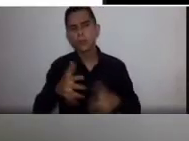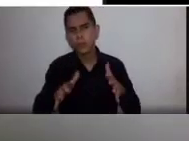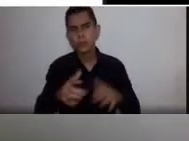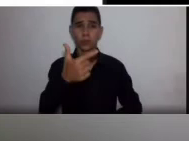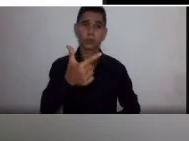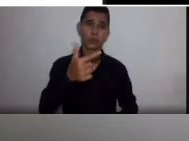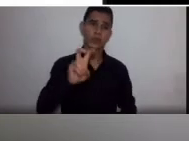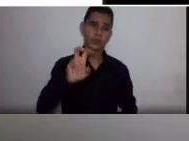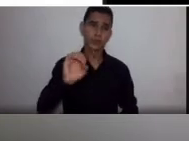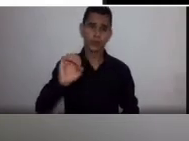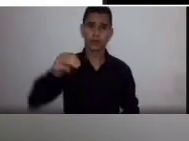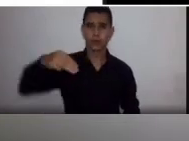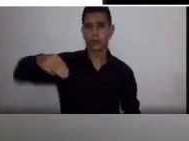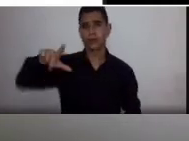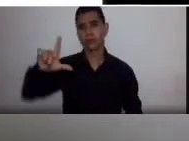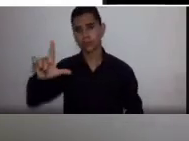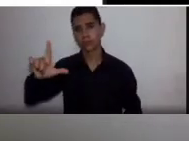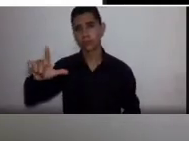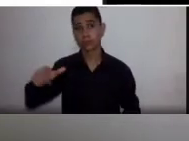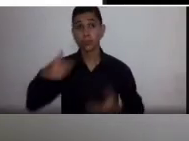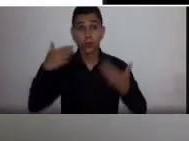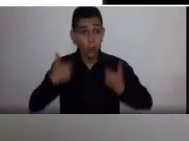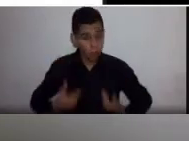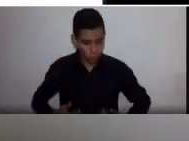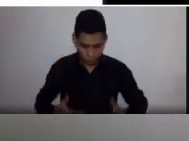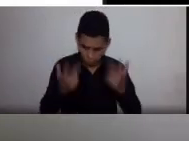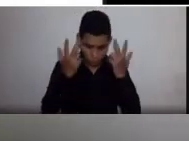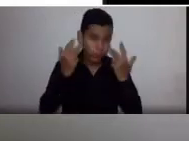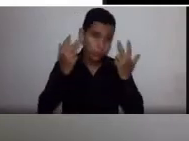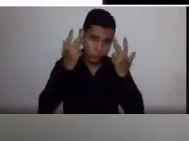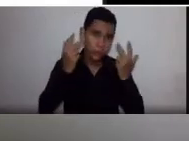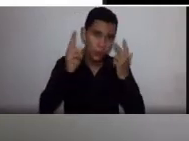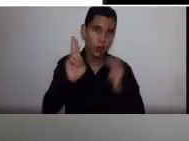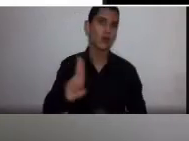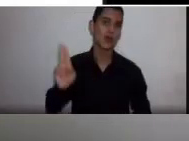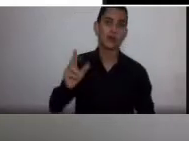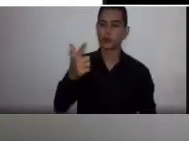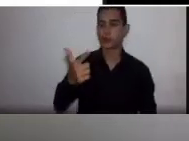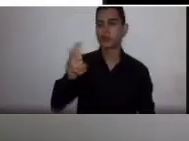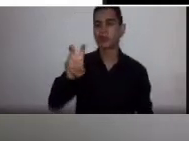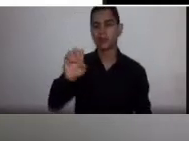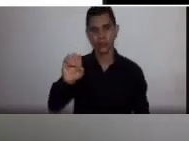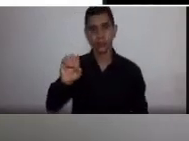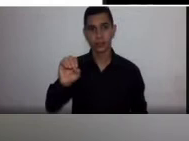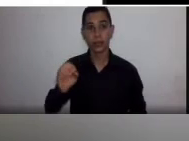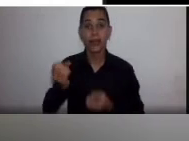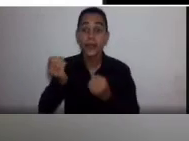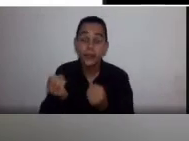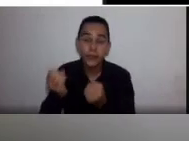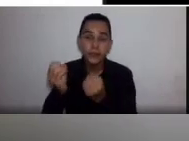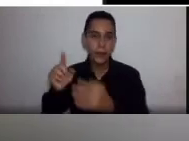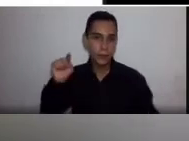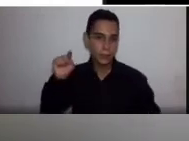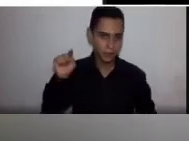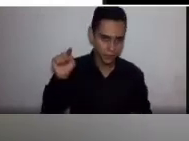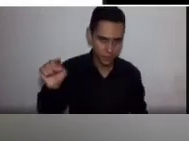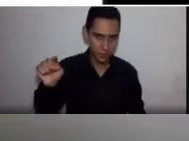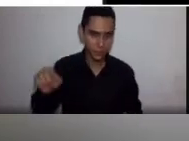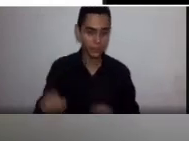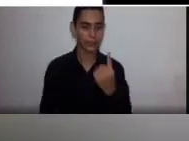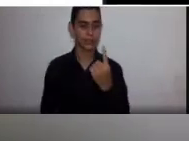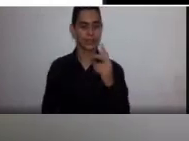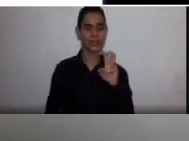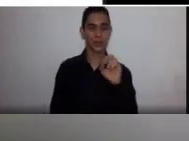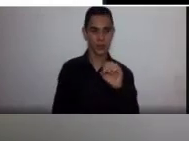nós, em situação normal, nós entregamos 1.000 e gastamos 250. Ou seja, o organismo ainda tem